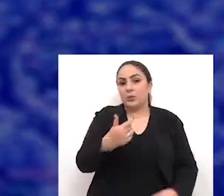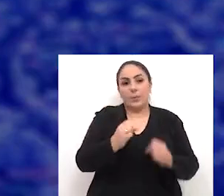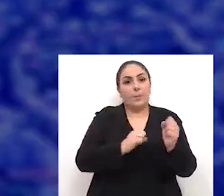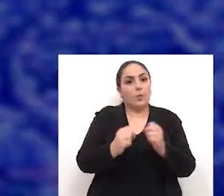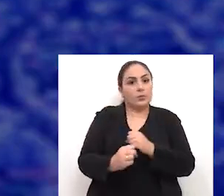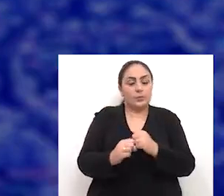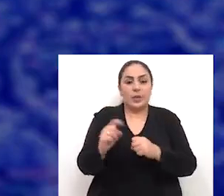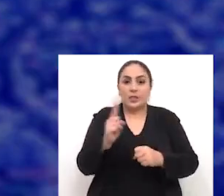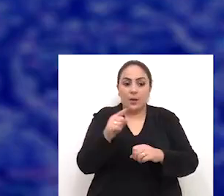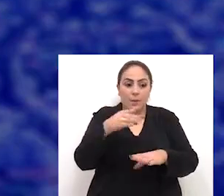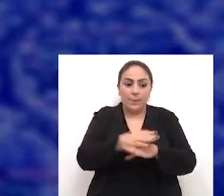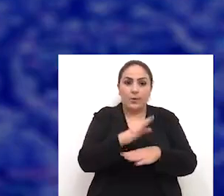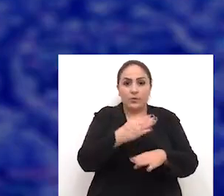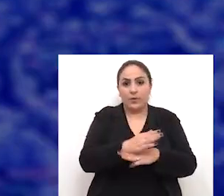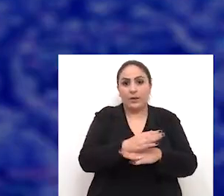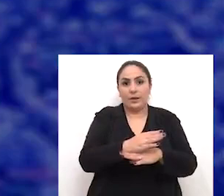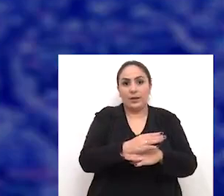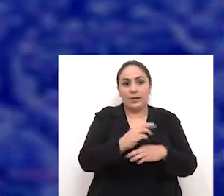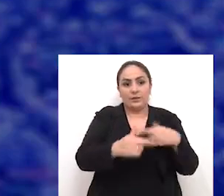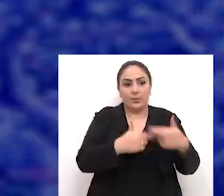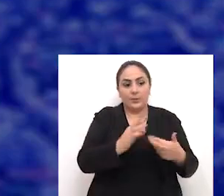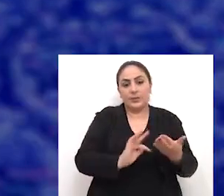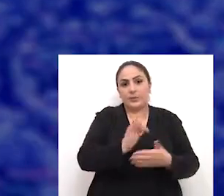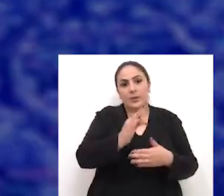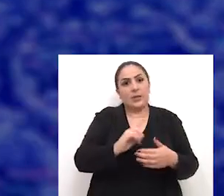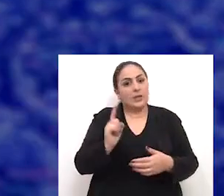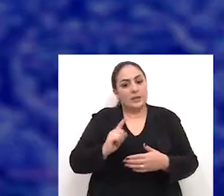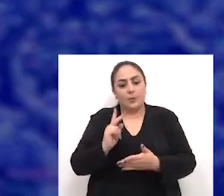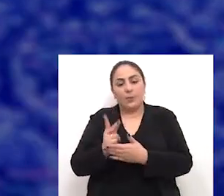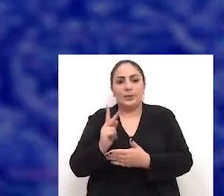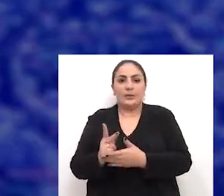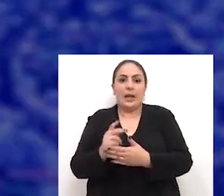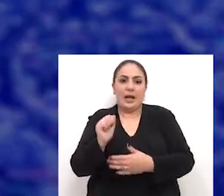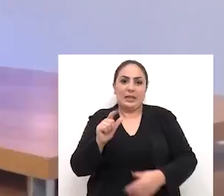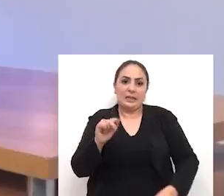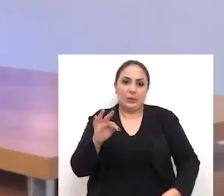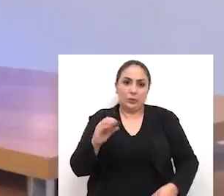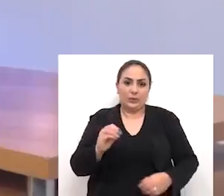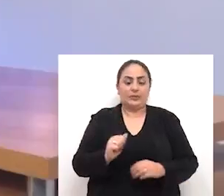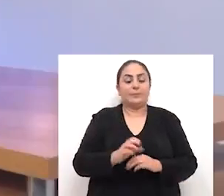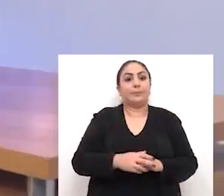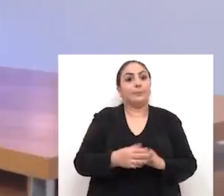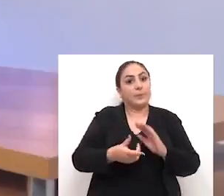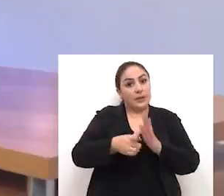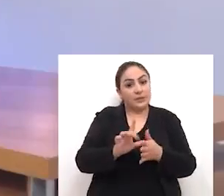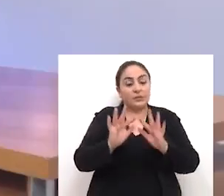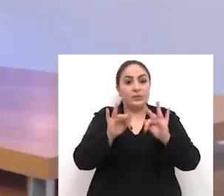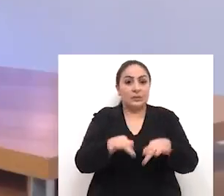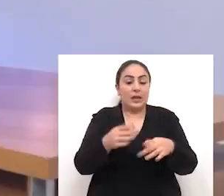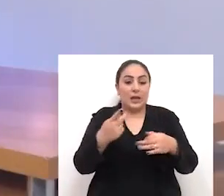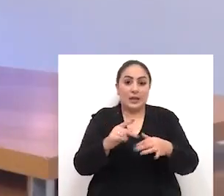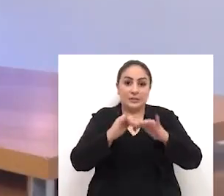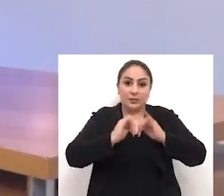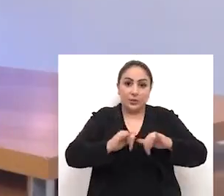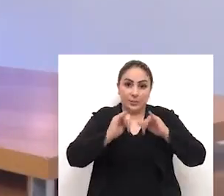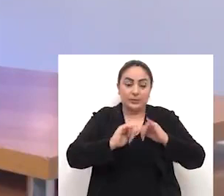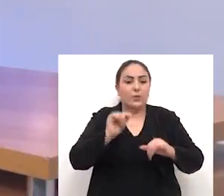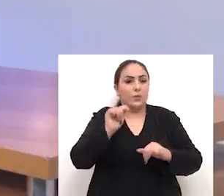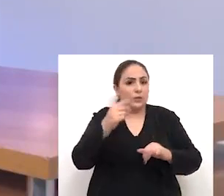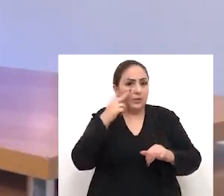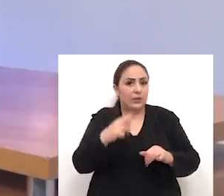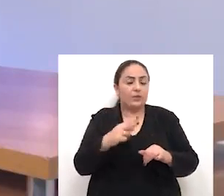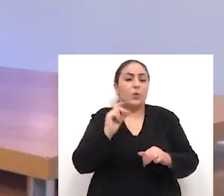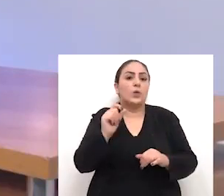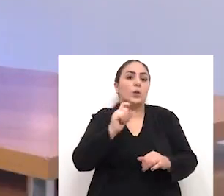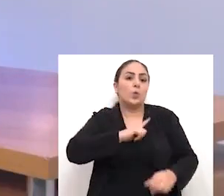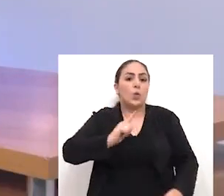existe a possibilidade de não aprovar a reforma tributária e não manter a majoração das alíquotas. Mas antes de encerrarmos esta edição,